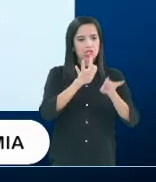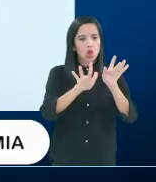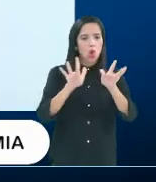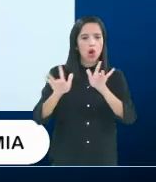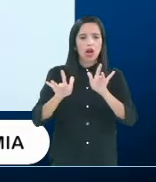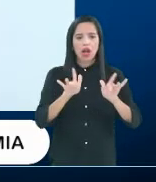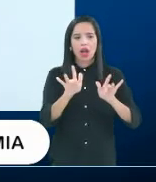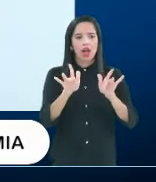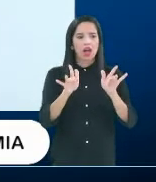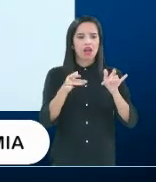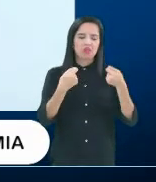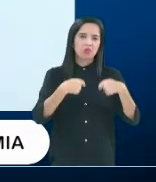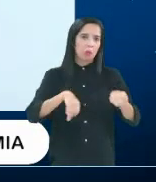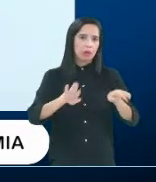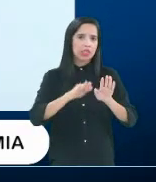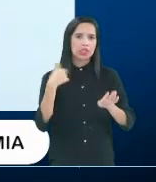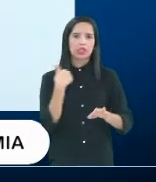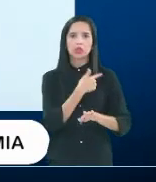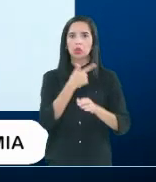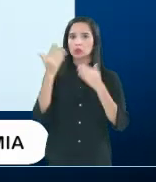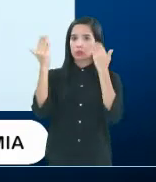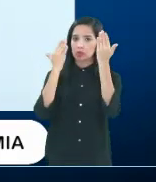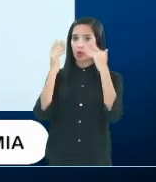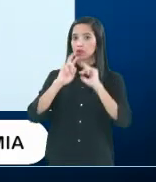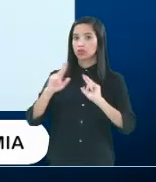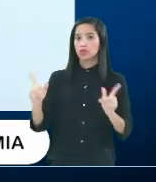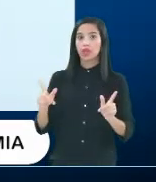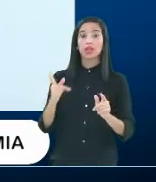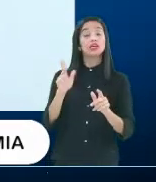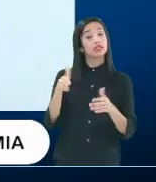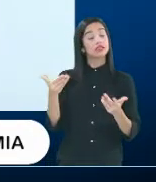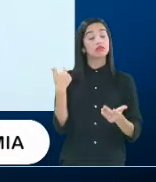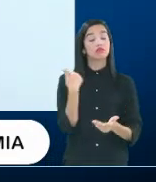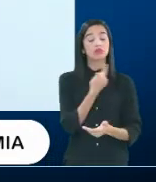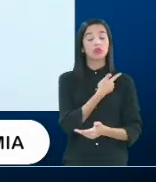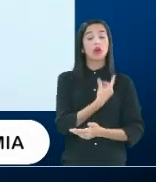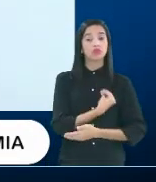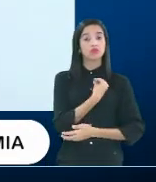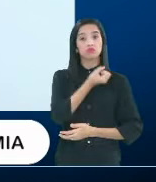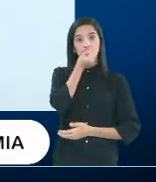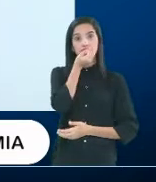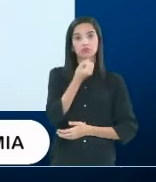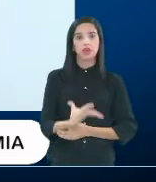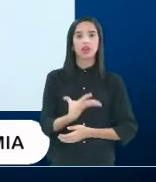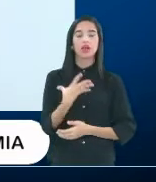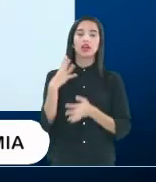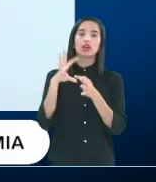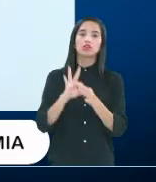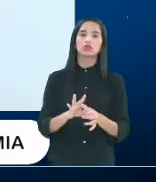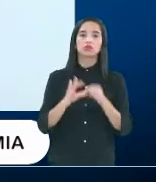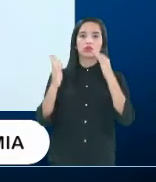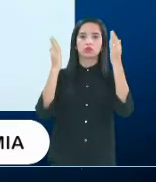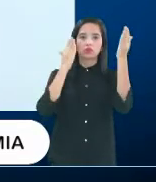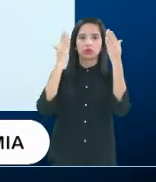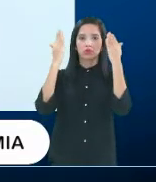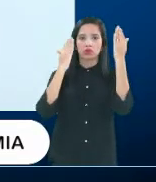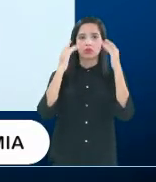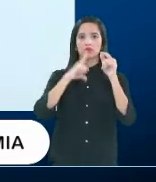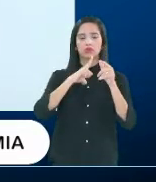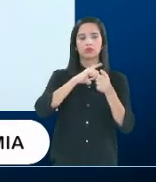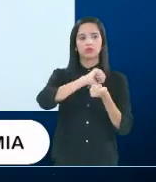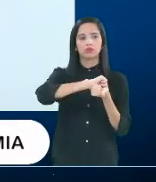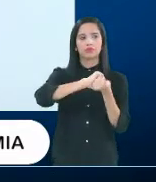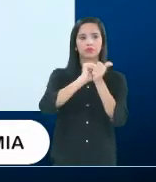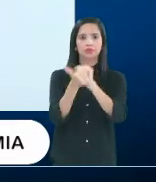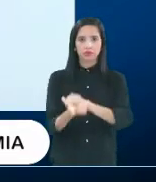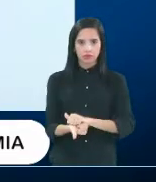tem usado esse modelo e tem funcionado muito. E, no caso dos psicólogos, houve toda uma adaptação